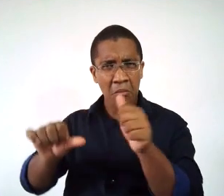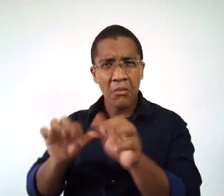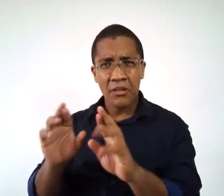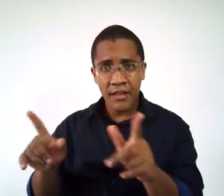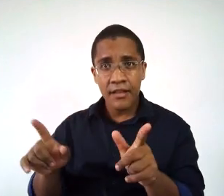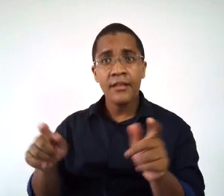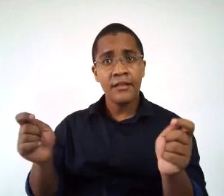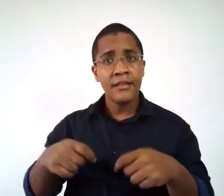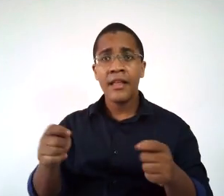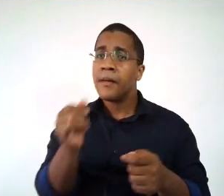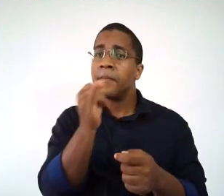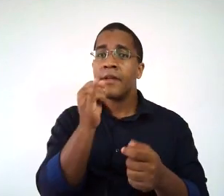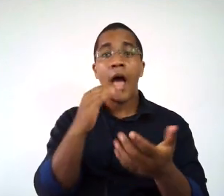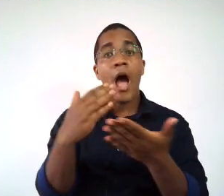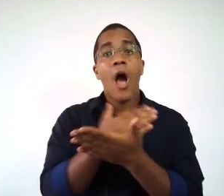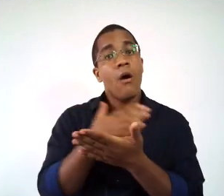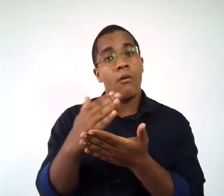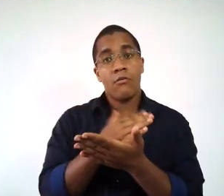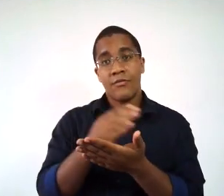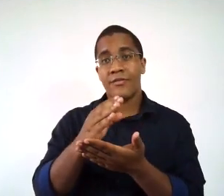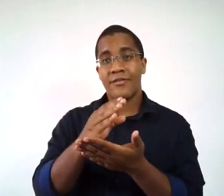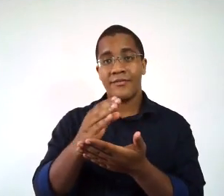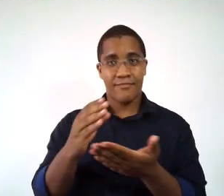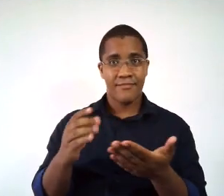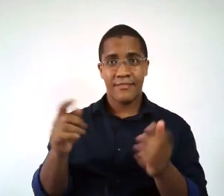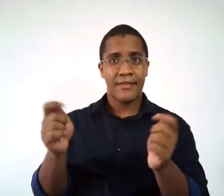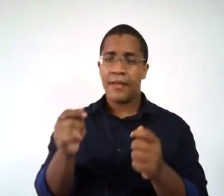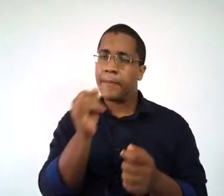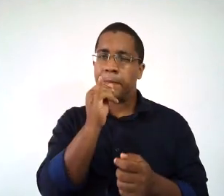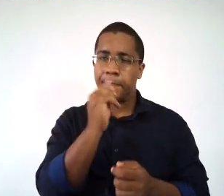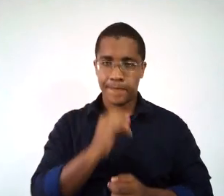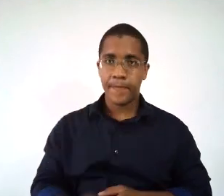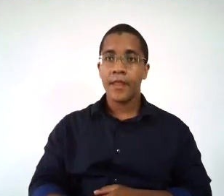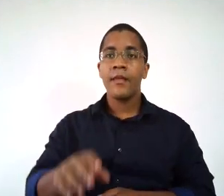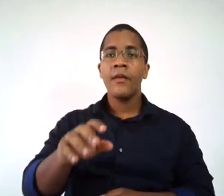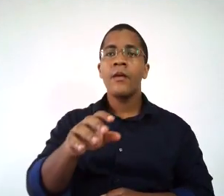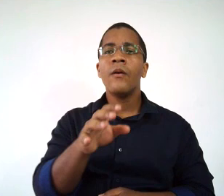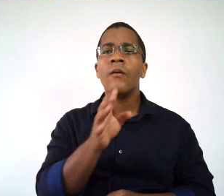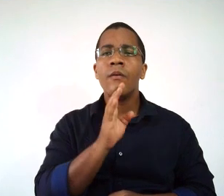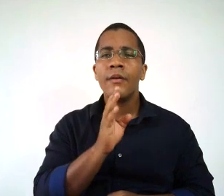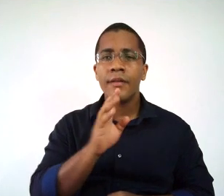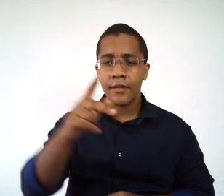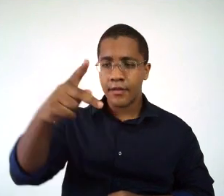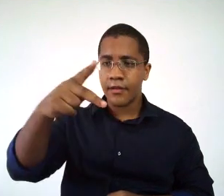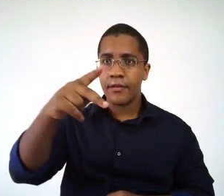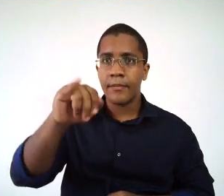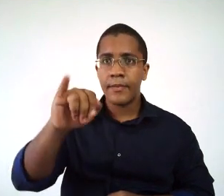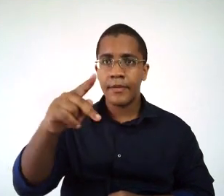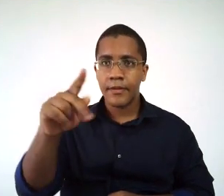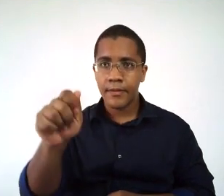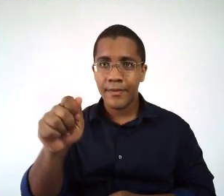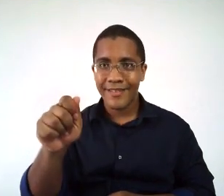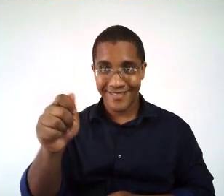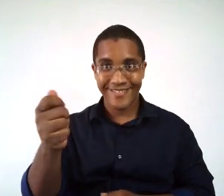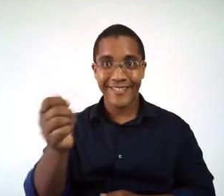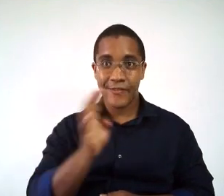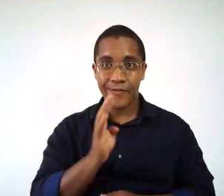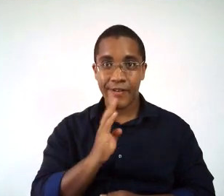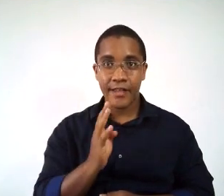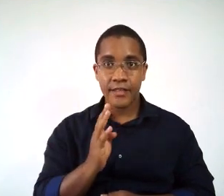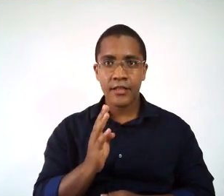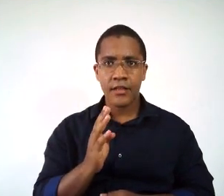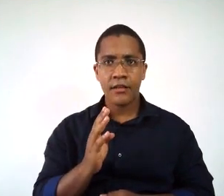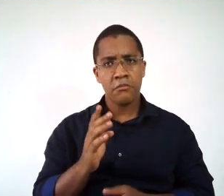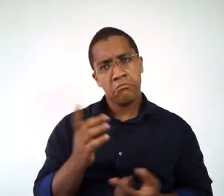eu vou dar um exemplo aqui, por exemplo, de brinquedos que em alguns lugares tem nomes diferentes. Por exemplo, pipa,